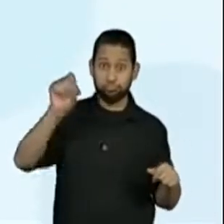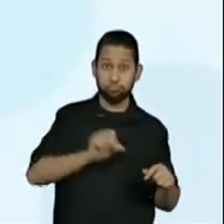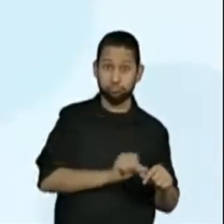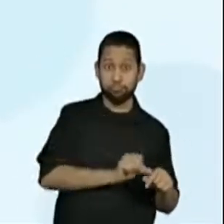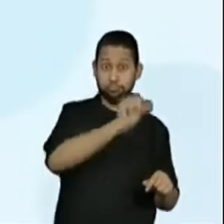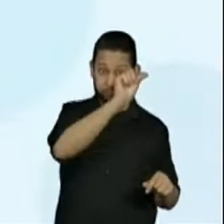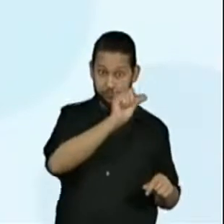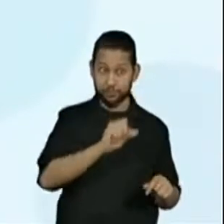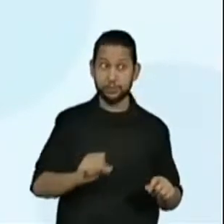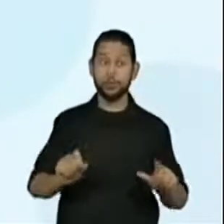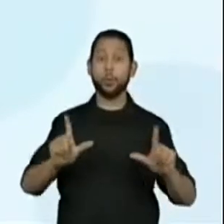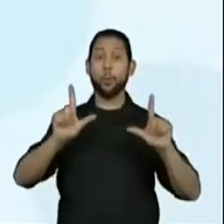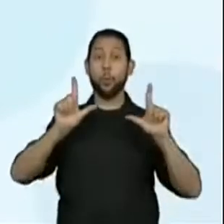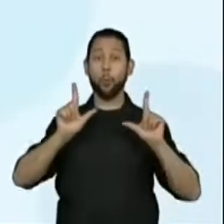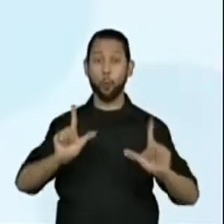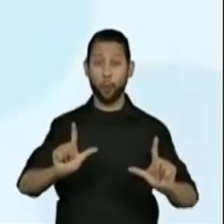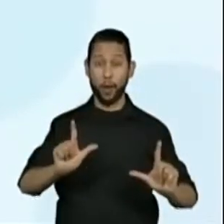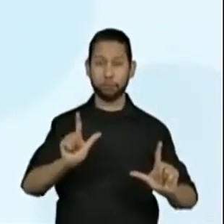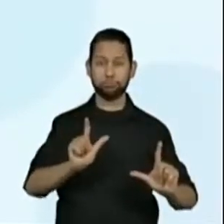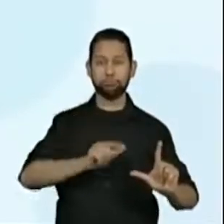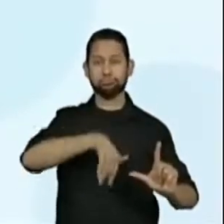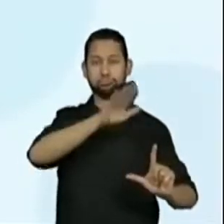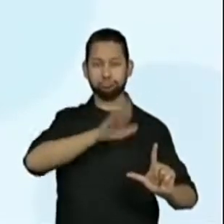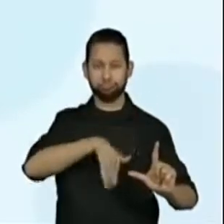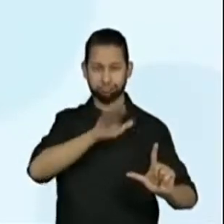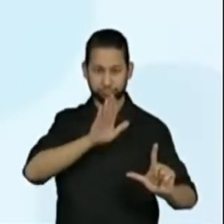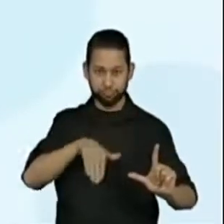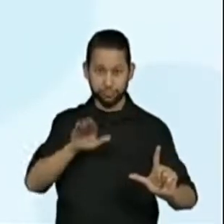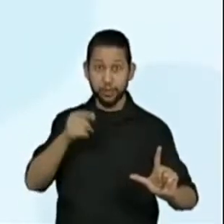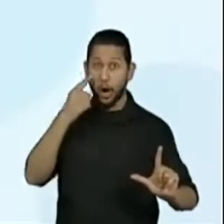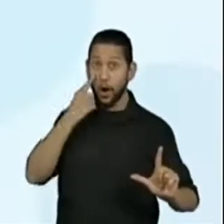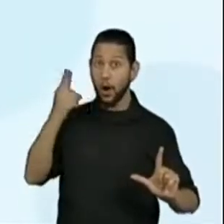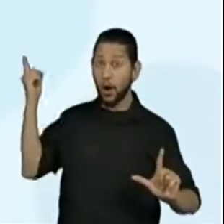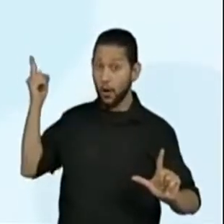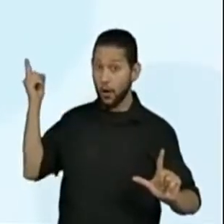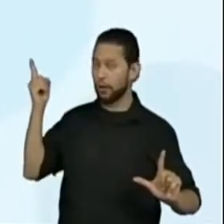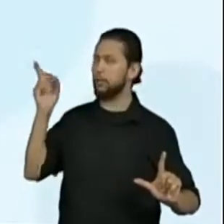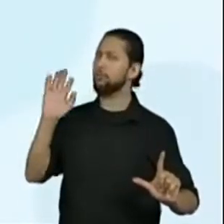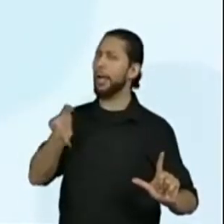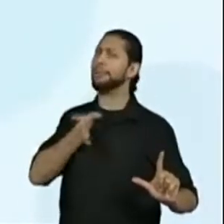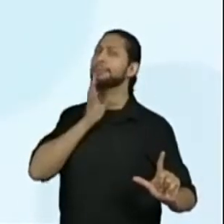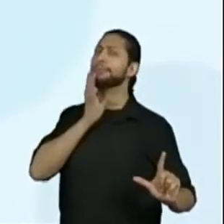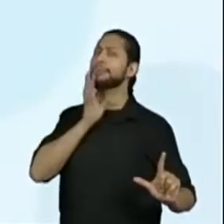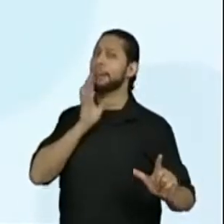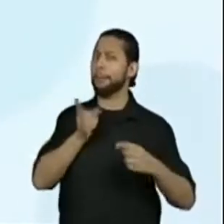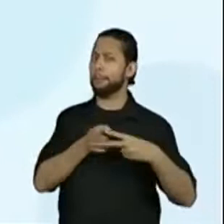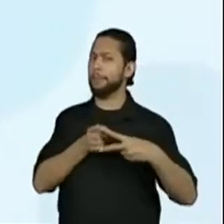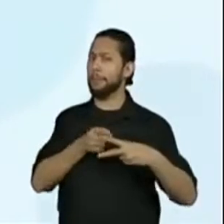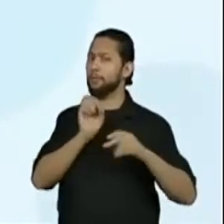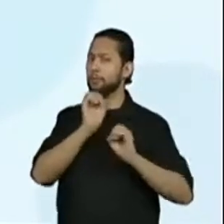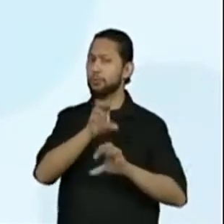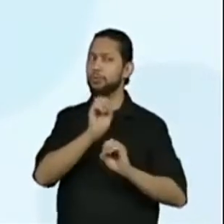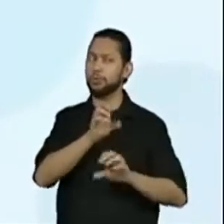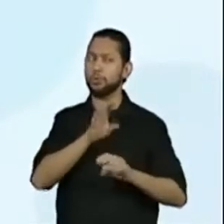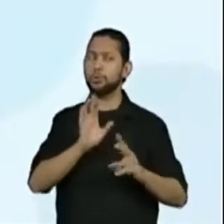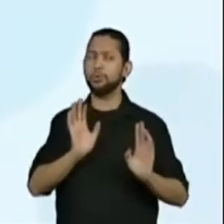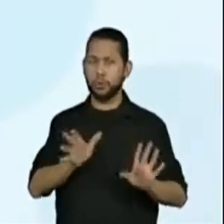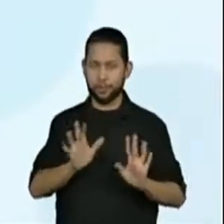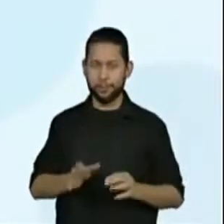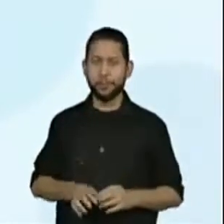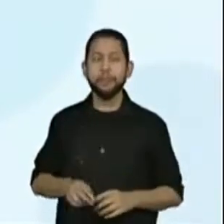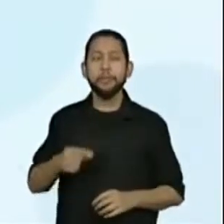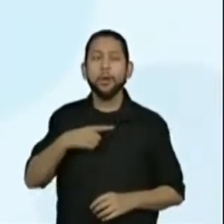aqui, ó, são as mesmas informações técnicas da nossa primeira aula, ok? Responda